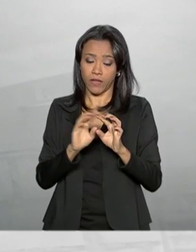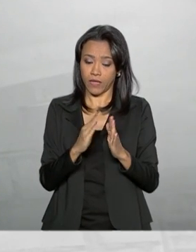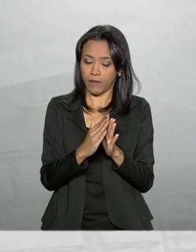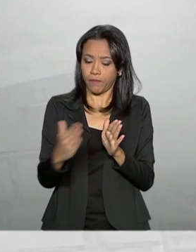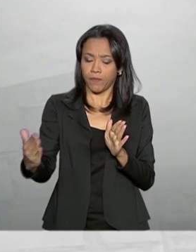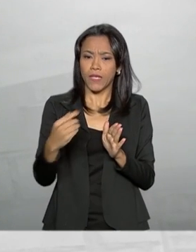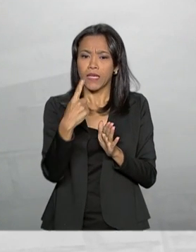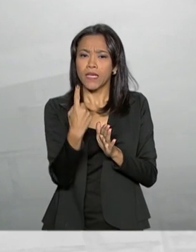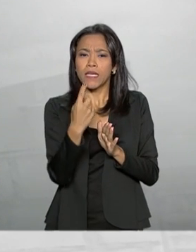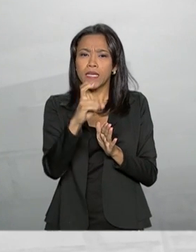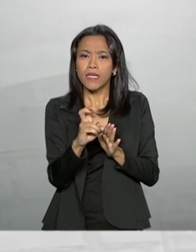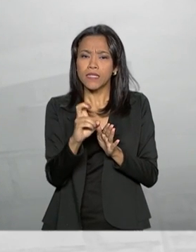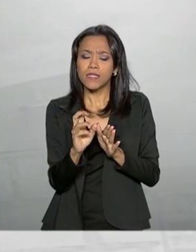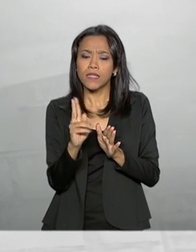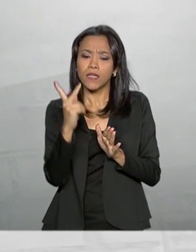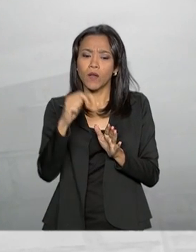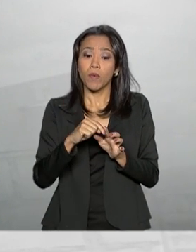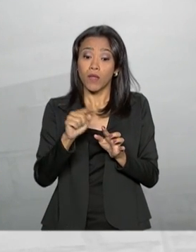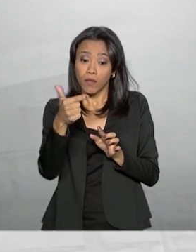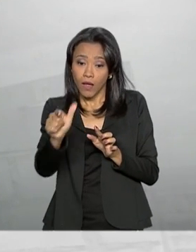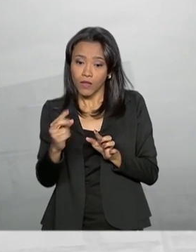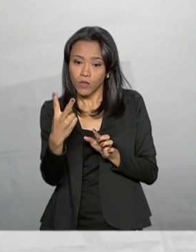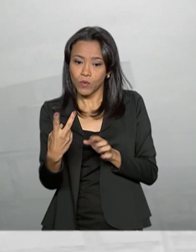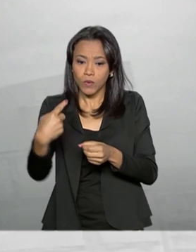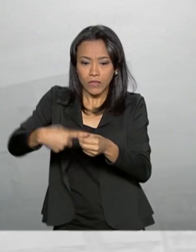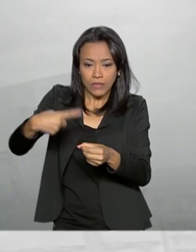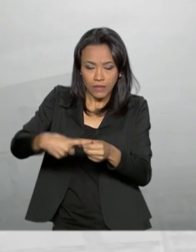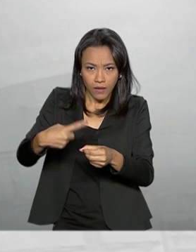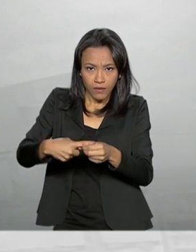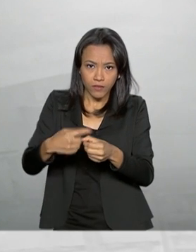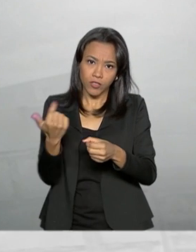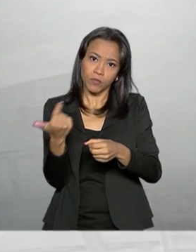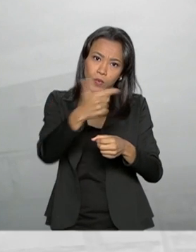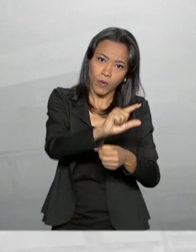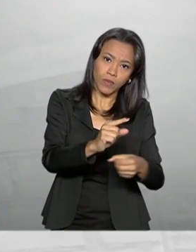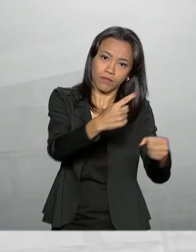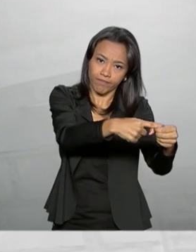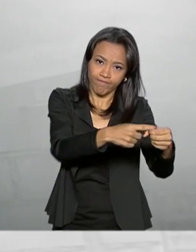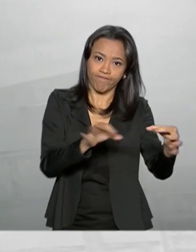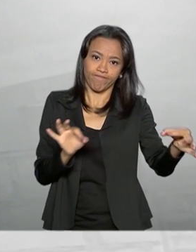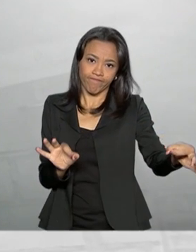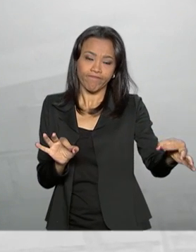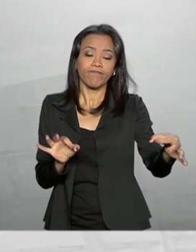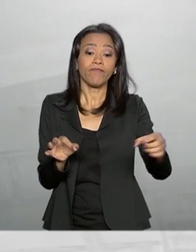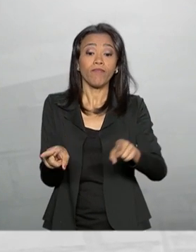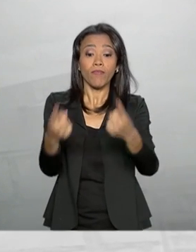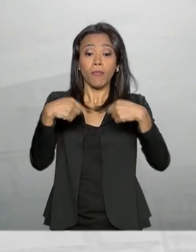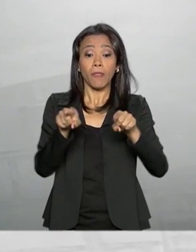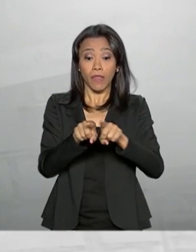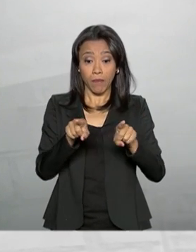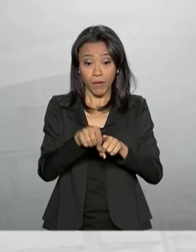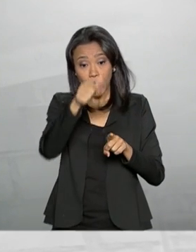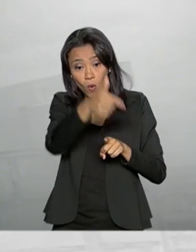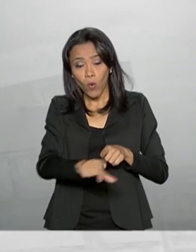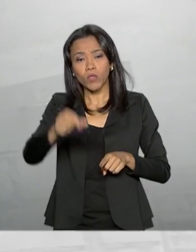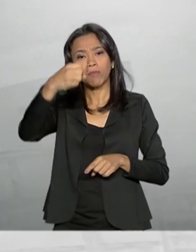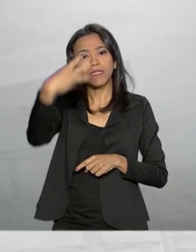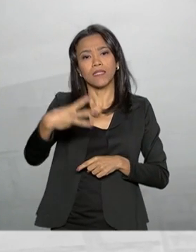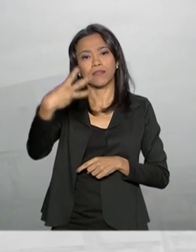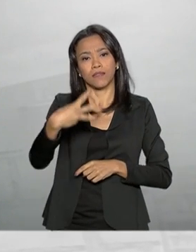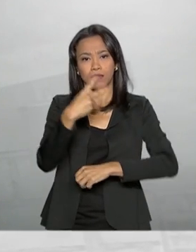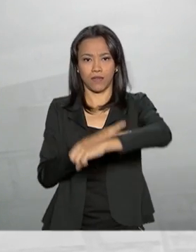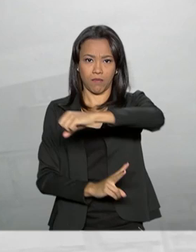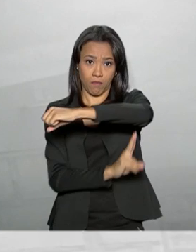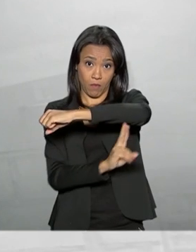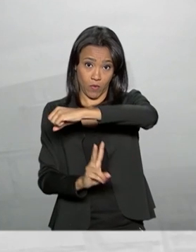ligando a BR-277, a Aduana da Argentina e a nova ponte. Também está prevista a construção de uma terceira ponte